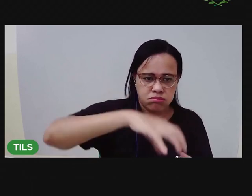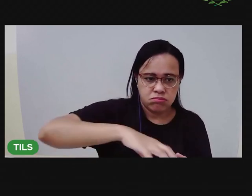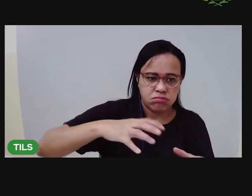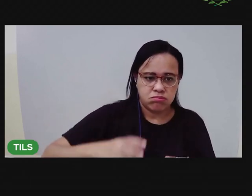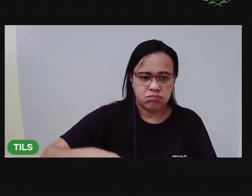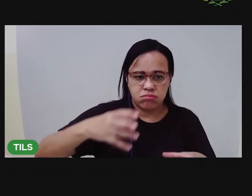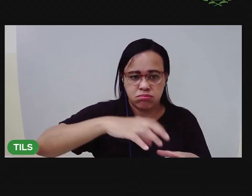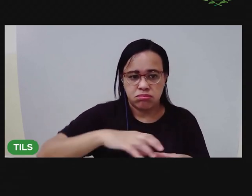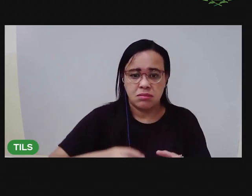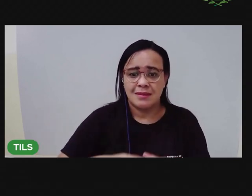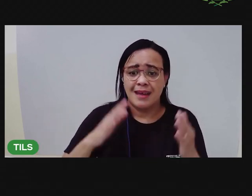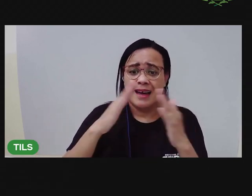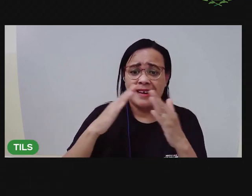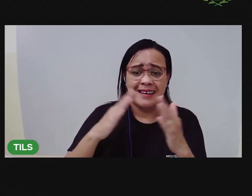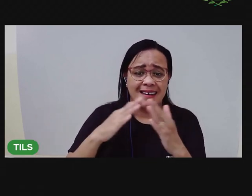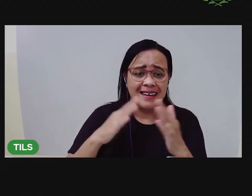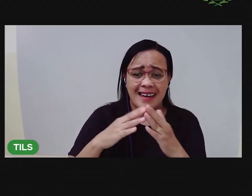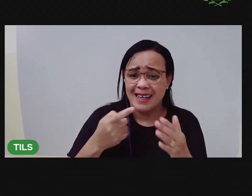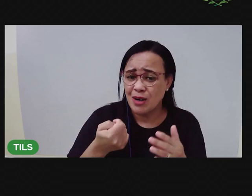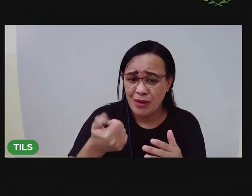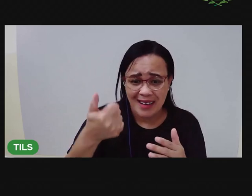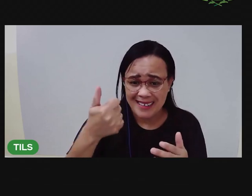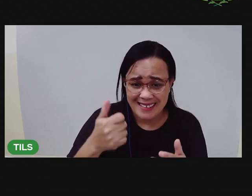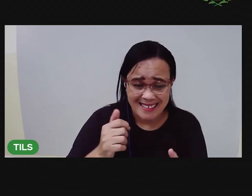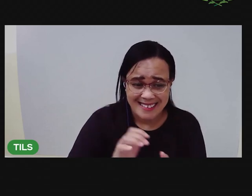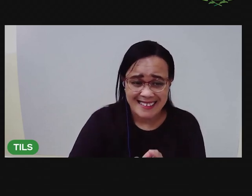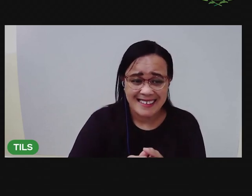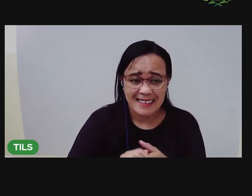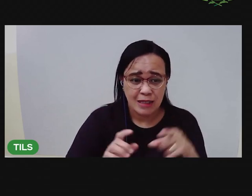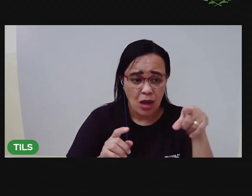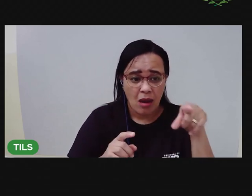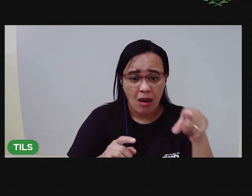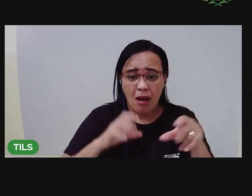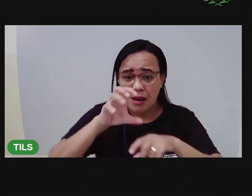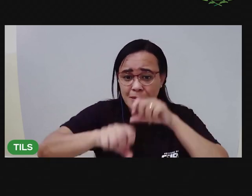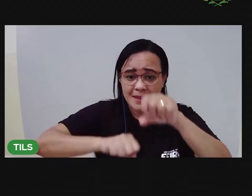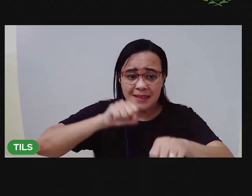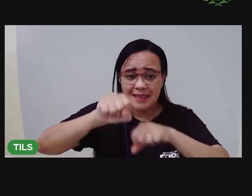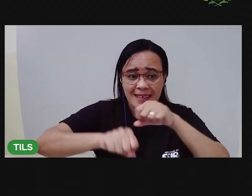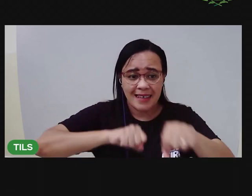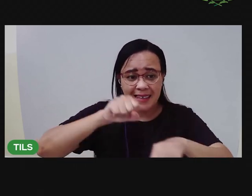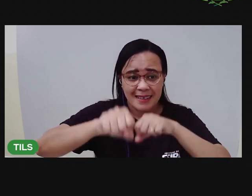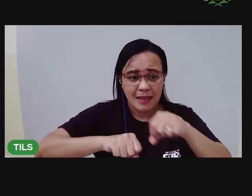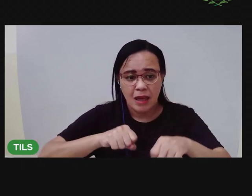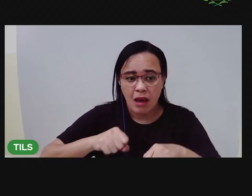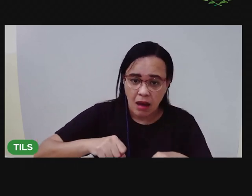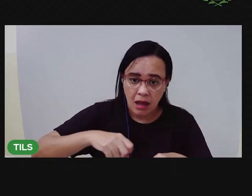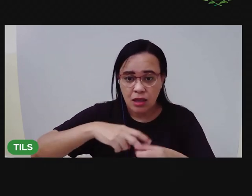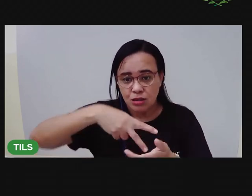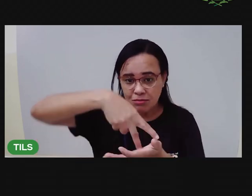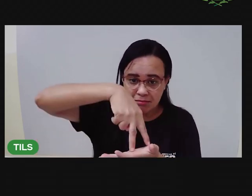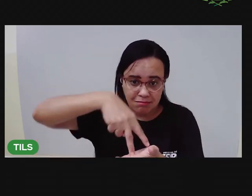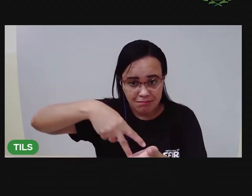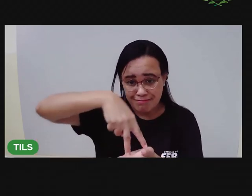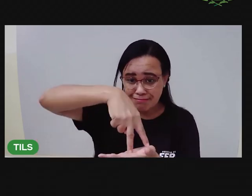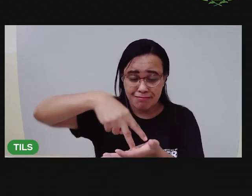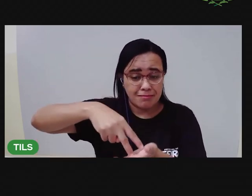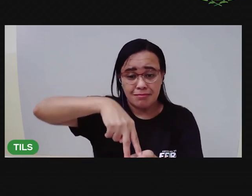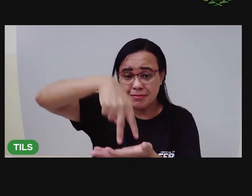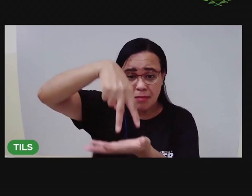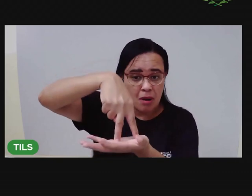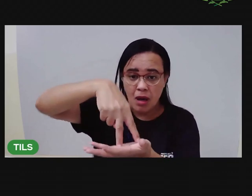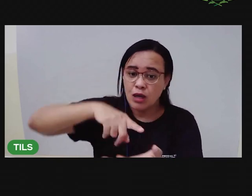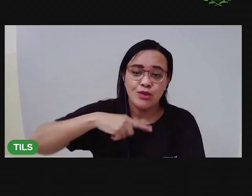levar mesmo. a casa. Olha como ele foi na bicicleta. Se desequilibrando com tantas coisas.